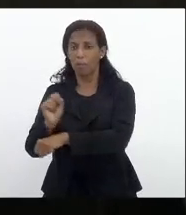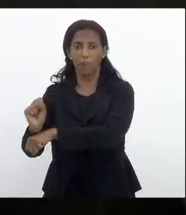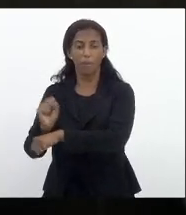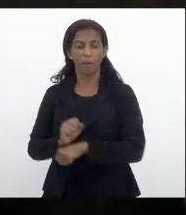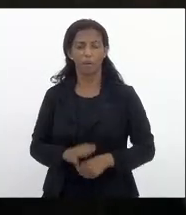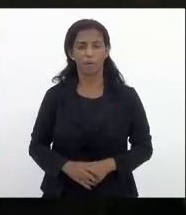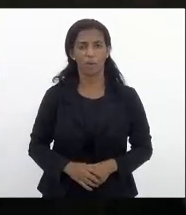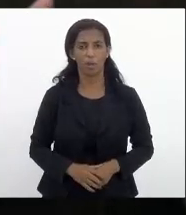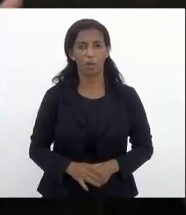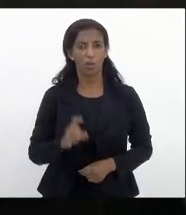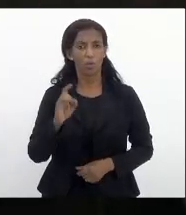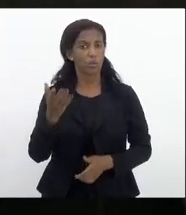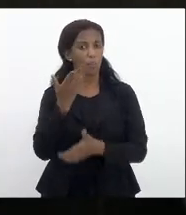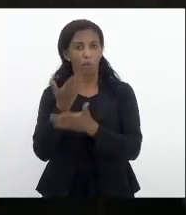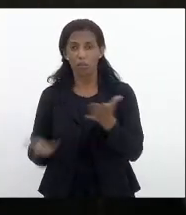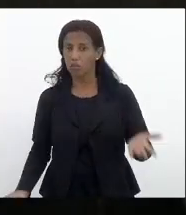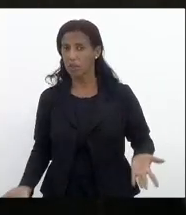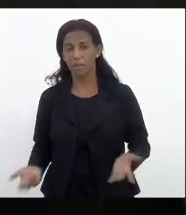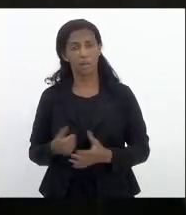só podia ter perda de